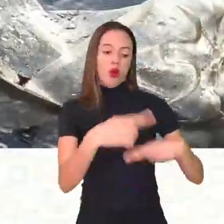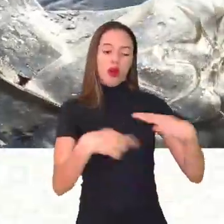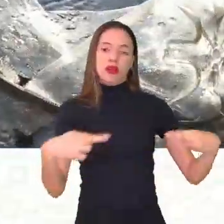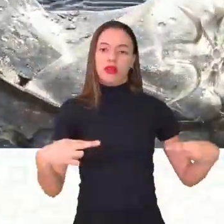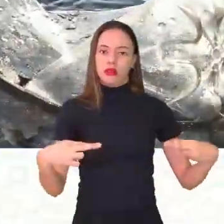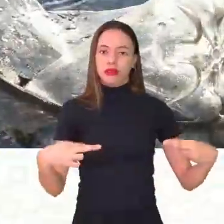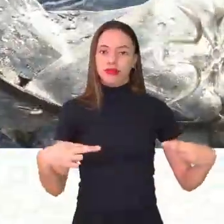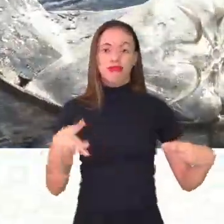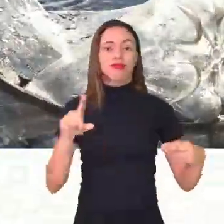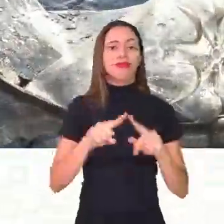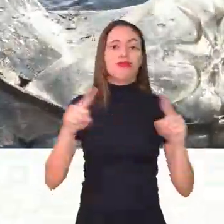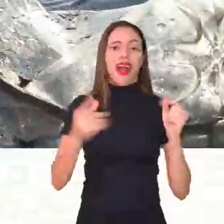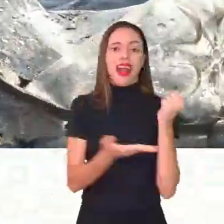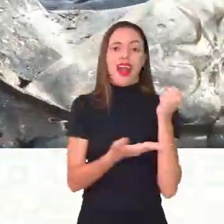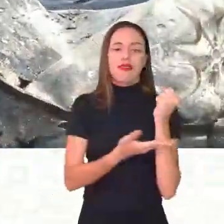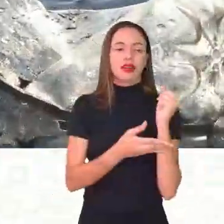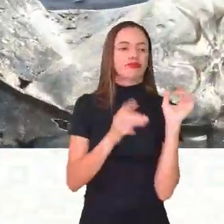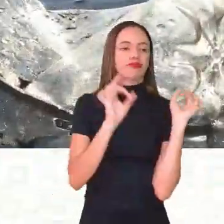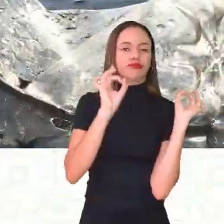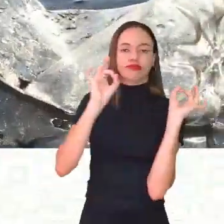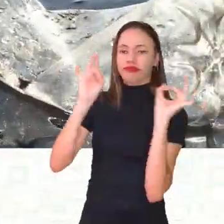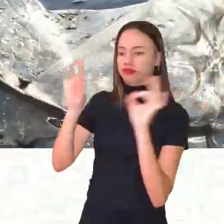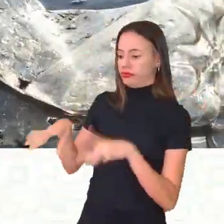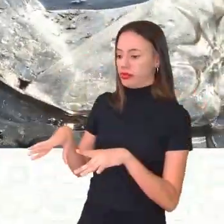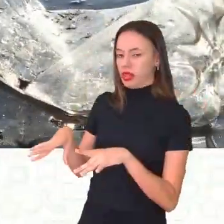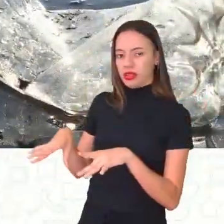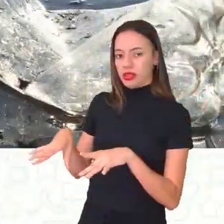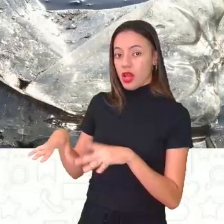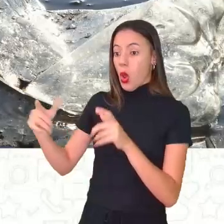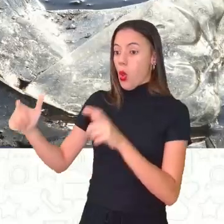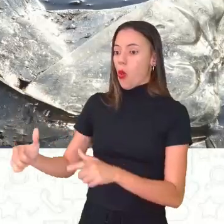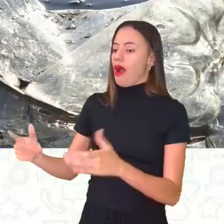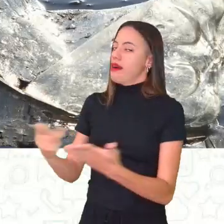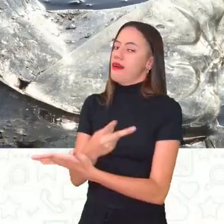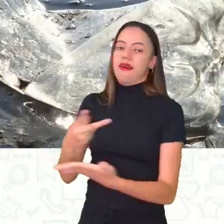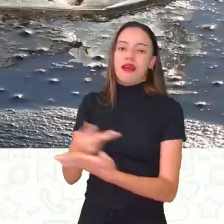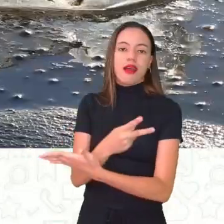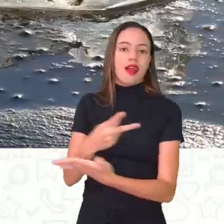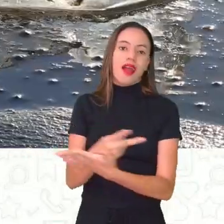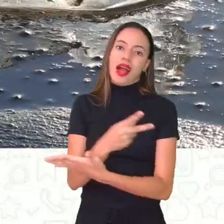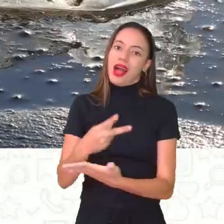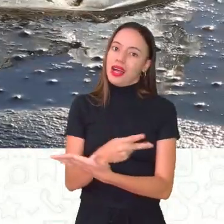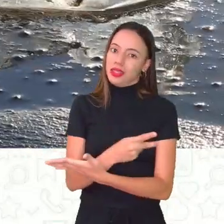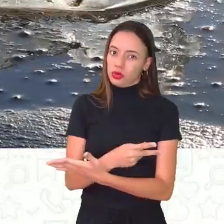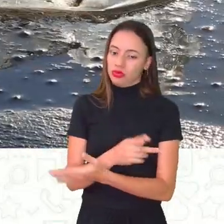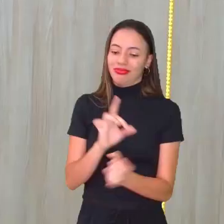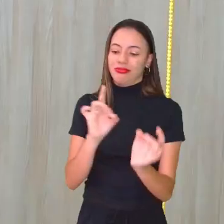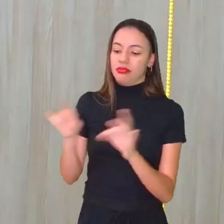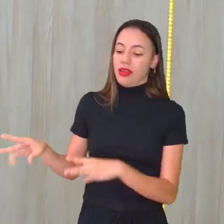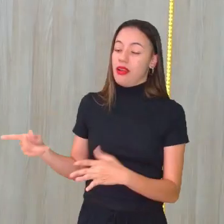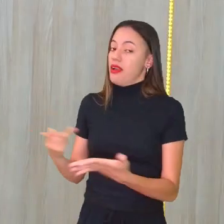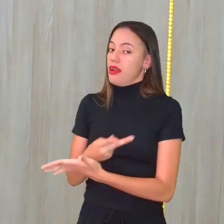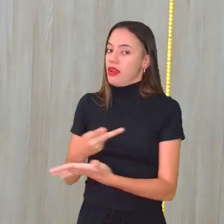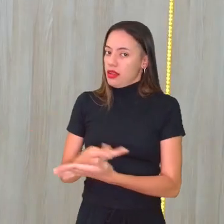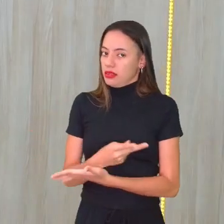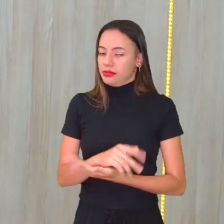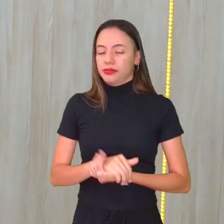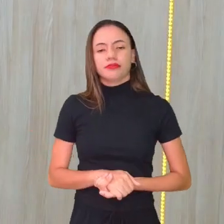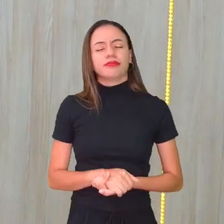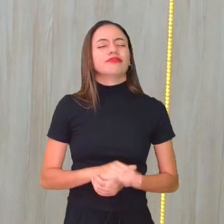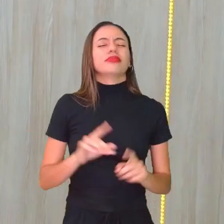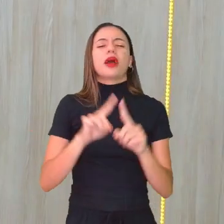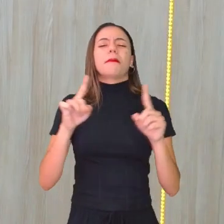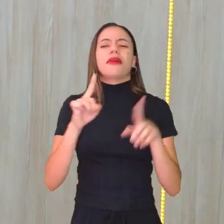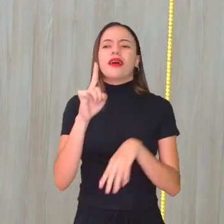e foram descartadas em um lugar incorreto. Elas foram descartadas incorretamente. E o que está